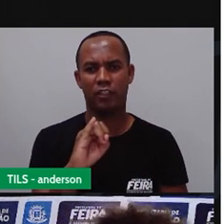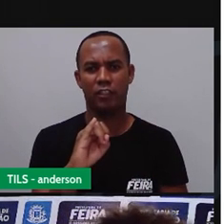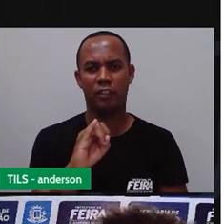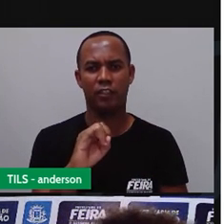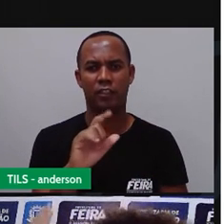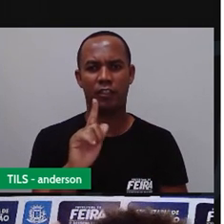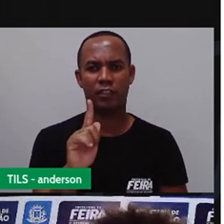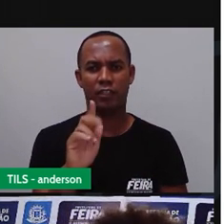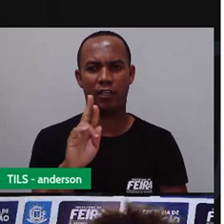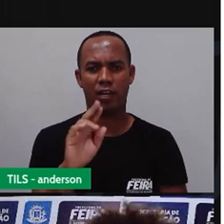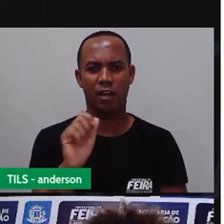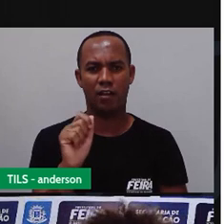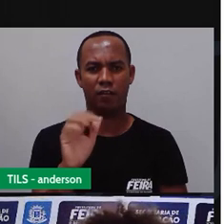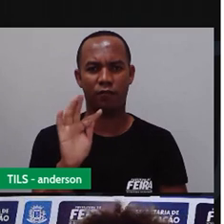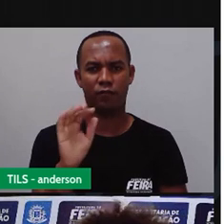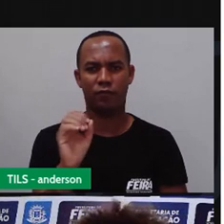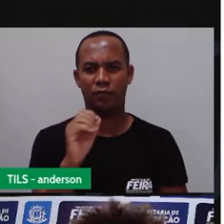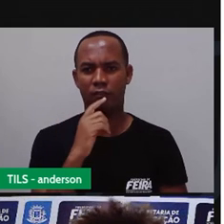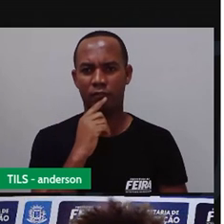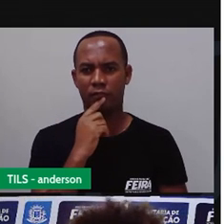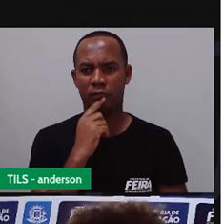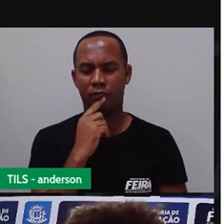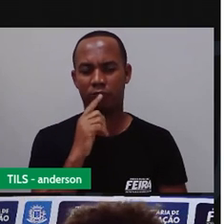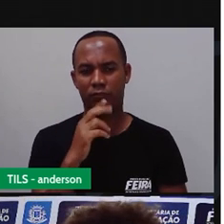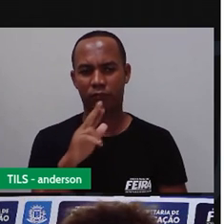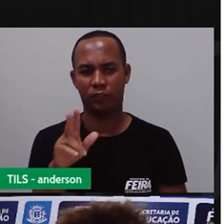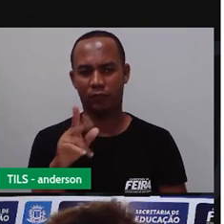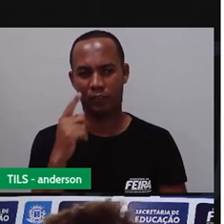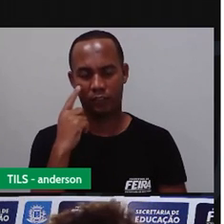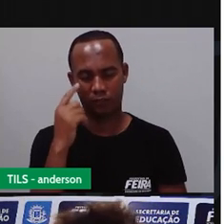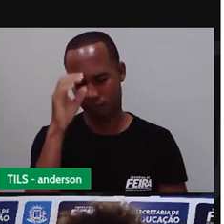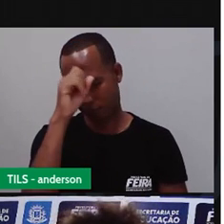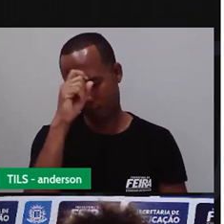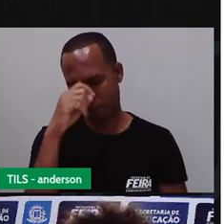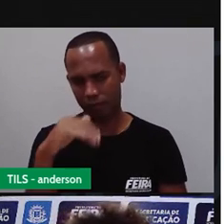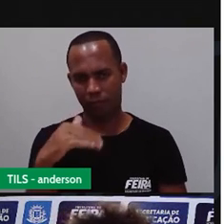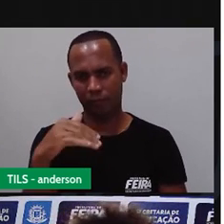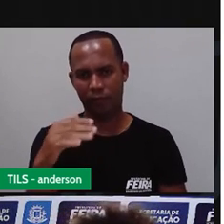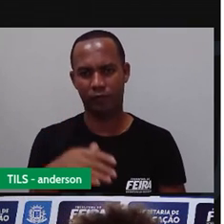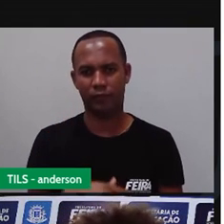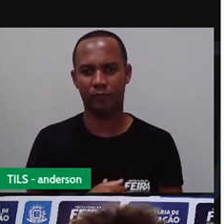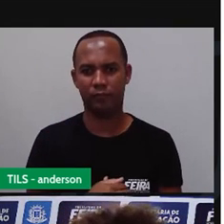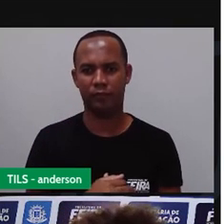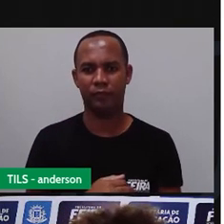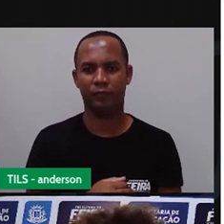Isso a gente vai estudar Um pouquinho mais à frente Tá bom? Vamos lá